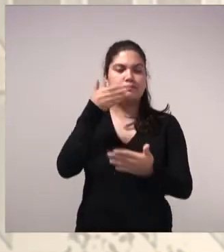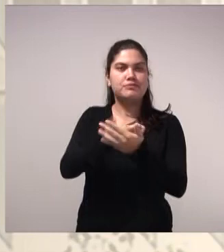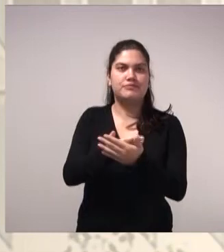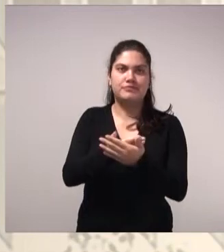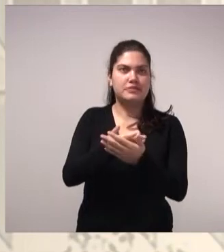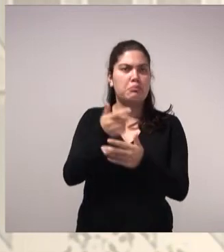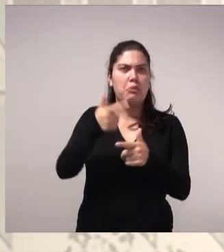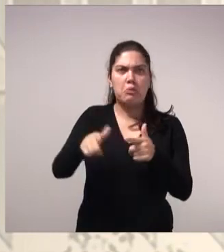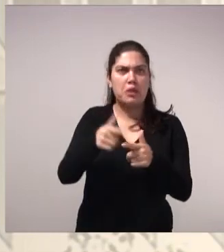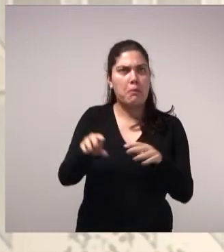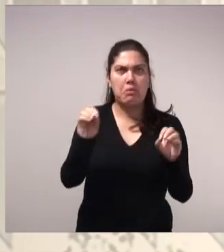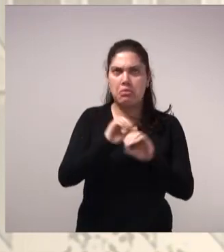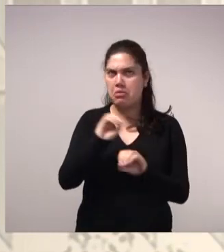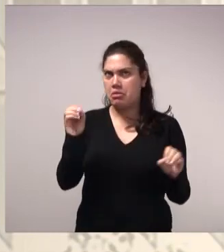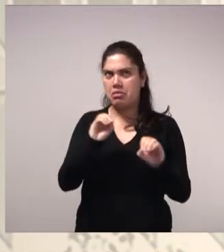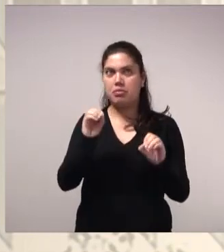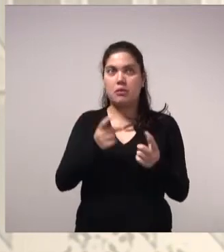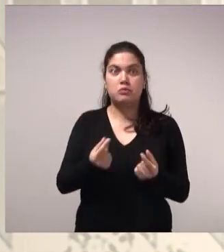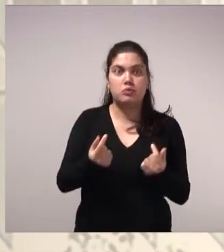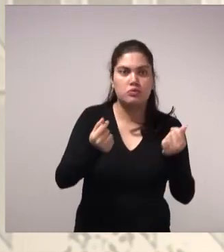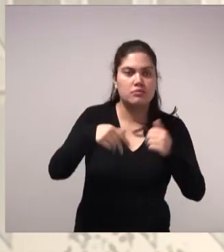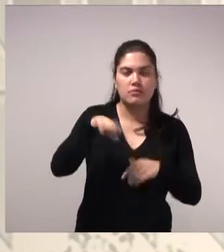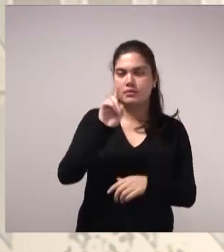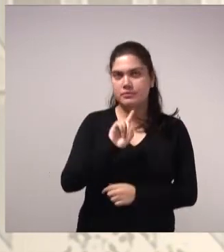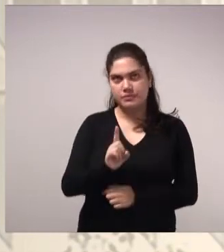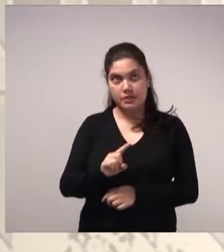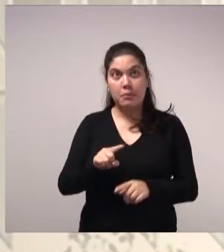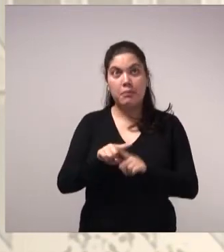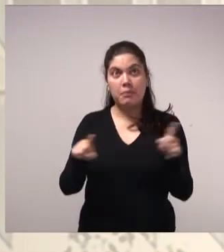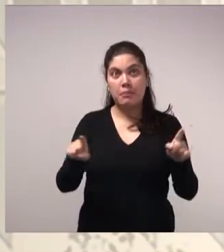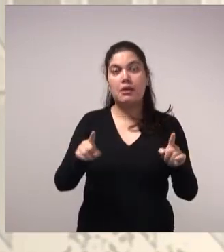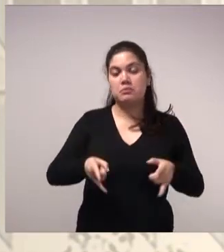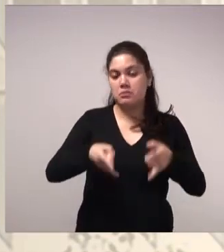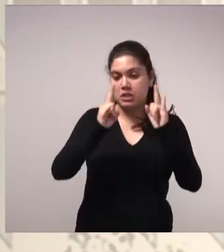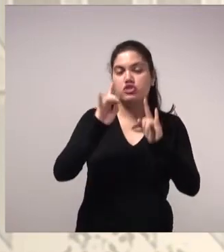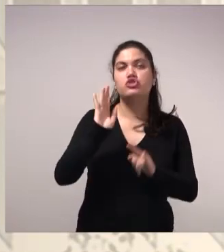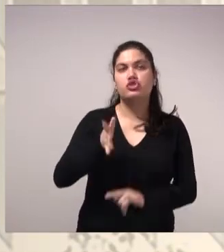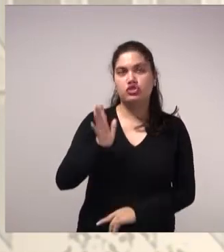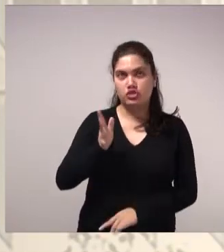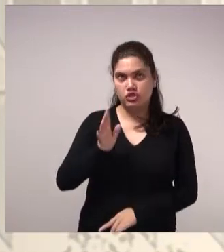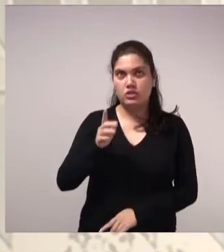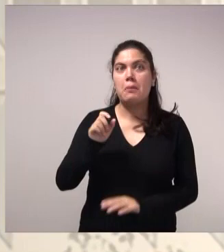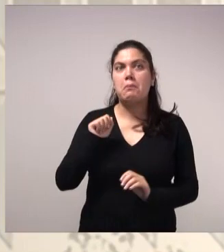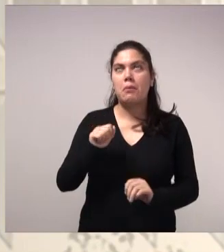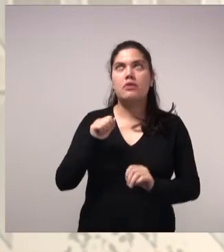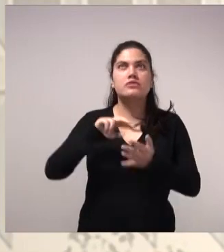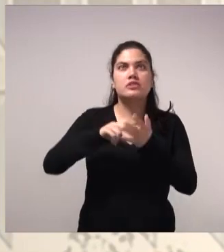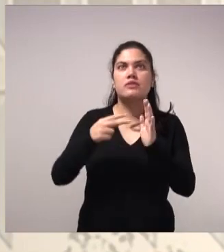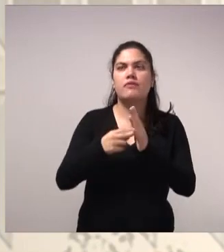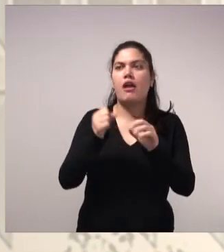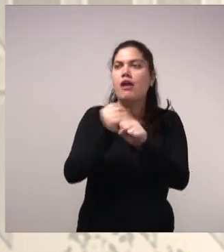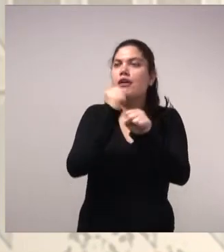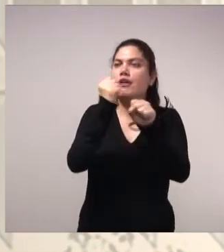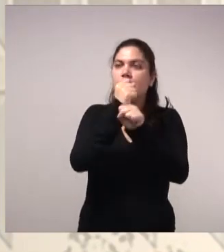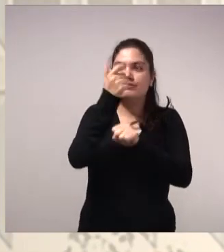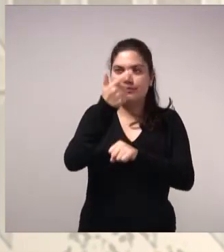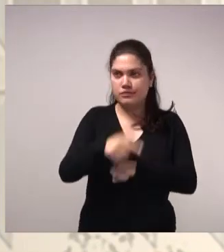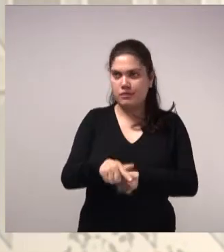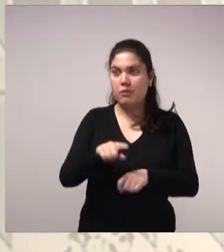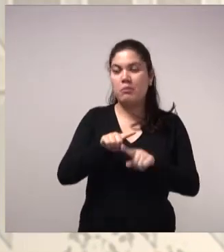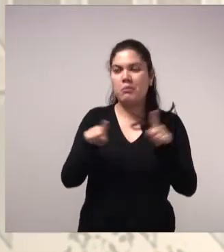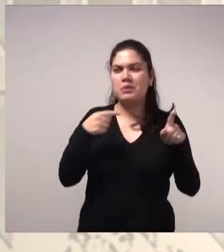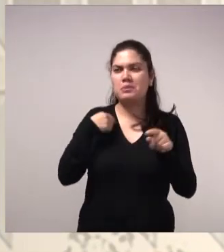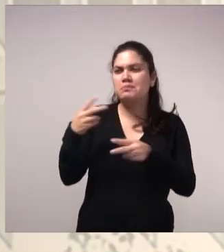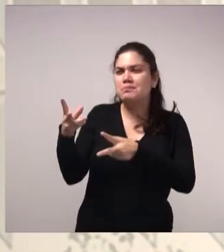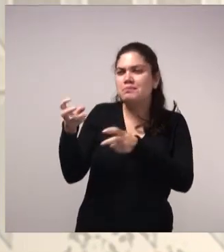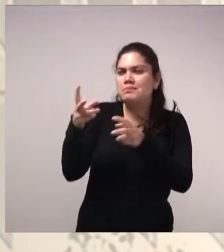e sem grandes custos adicionais. Mas, para um edifício existente, isso pode significar uma reforma. Mas, ao mesmo tempo, identificamos diferentes